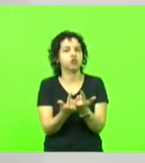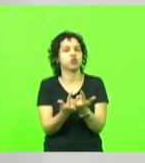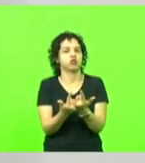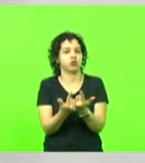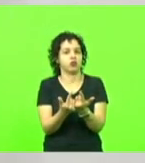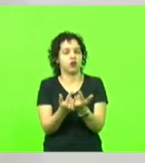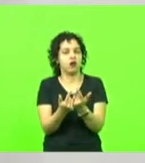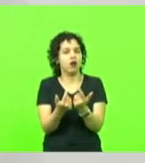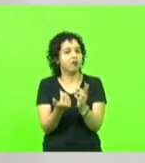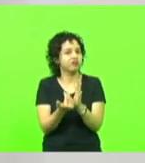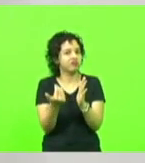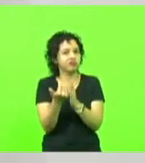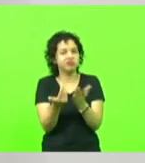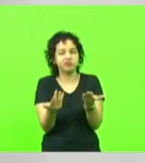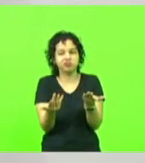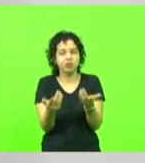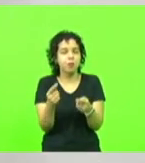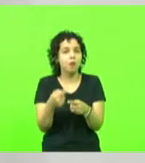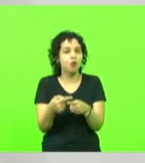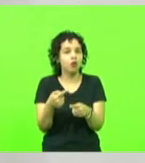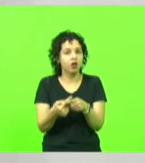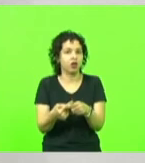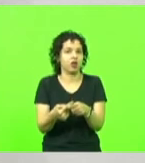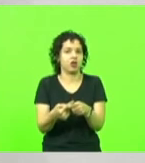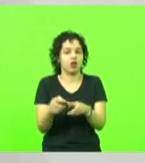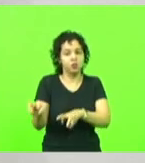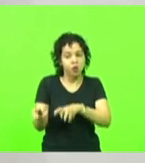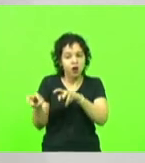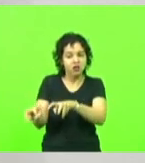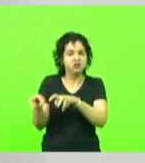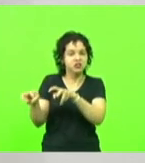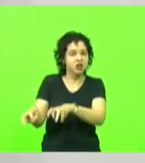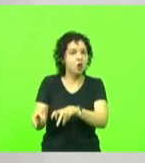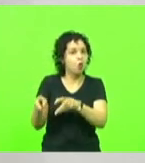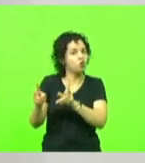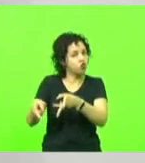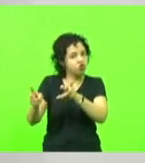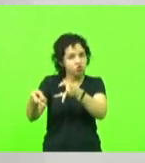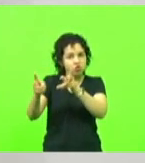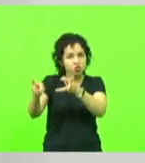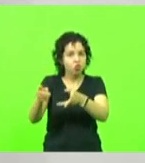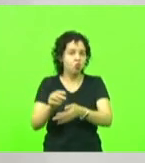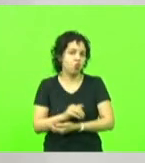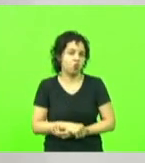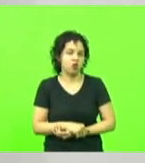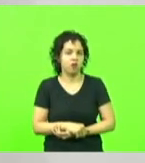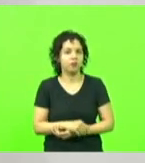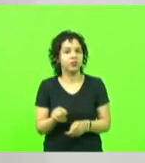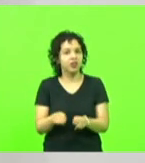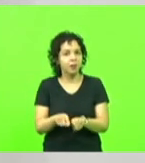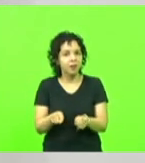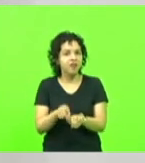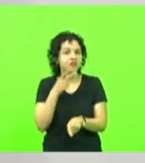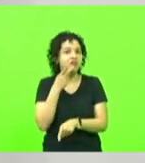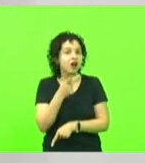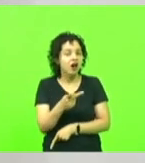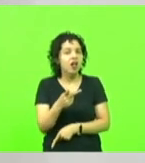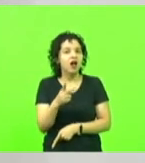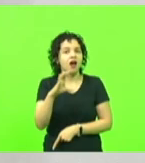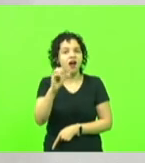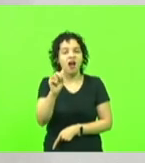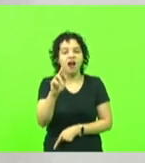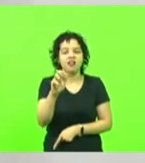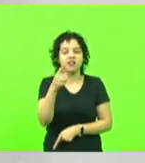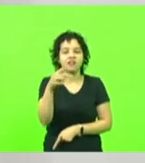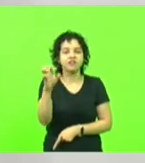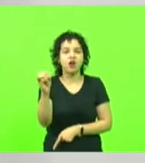mantém a exploração do minério e, inclusive, estimula o uso do carvão, chamando de carvão sustentável. O